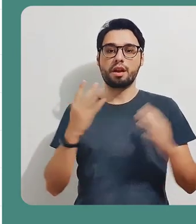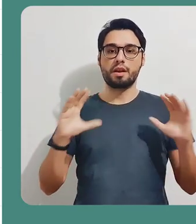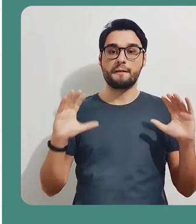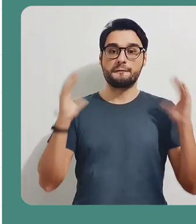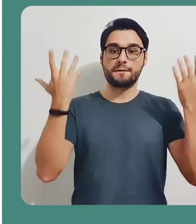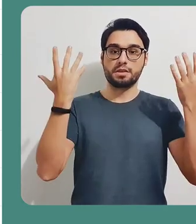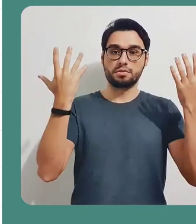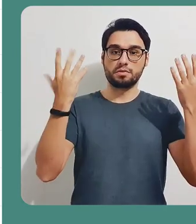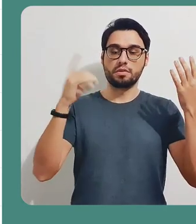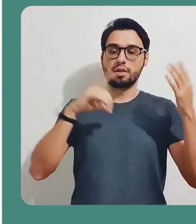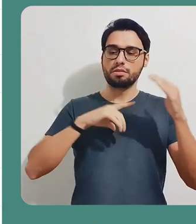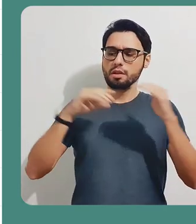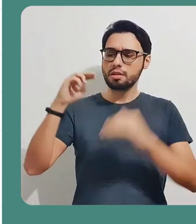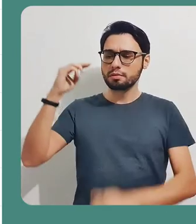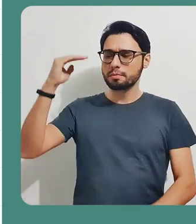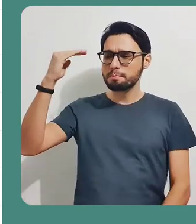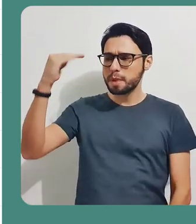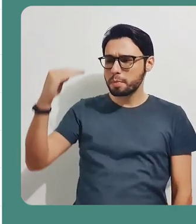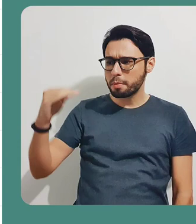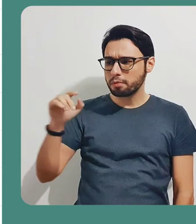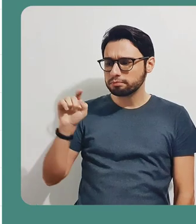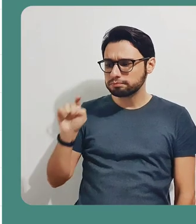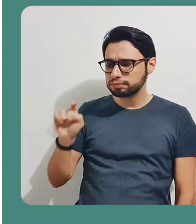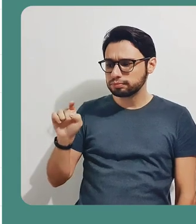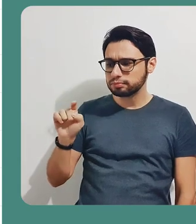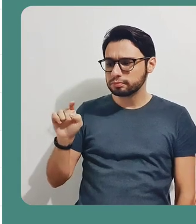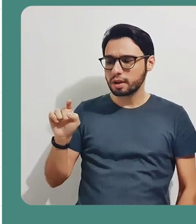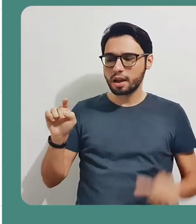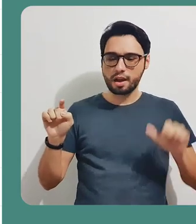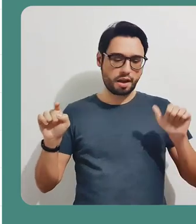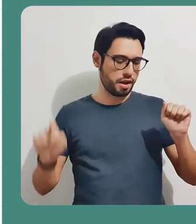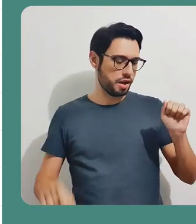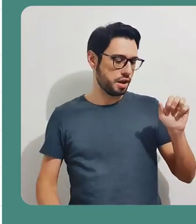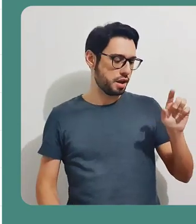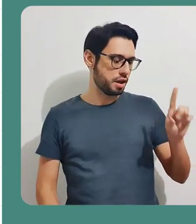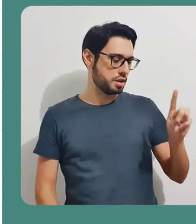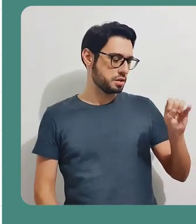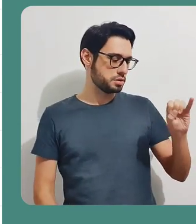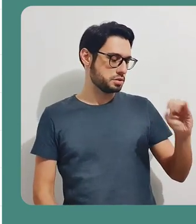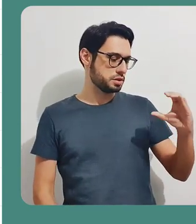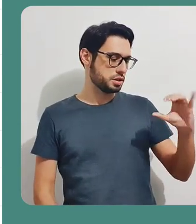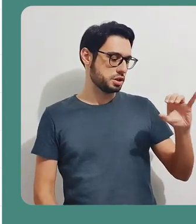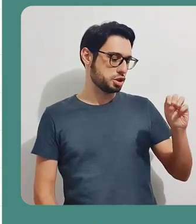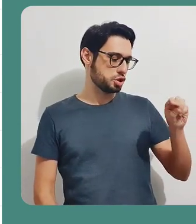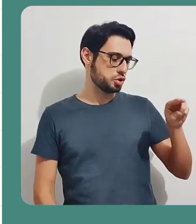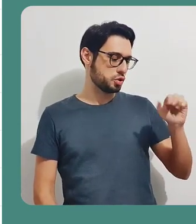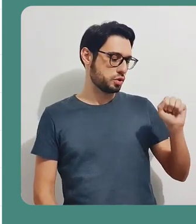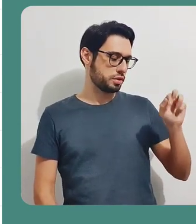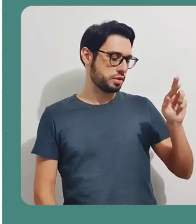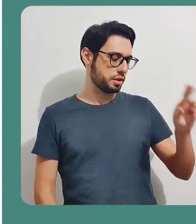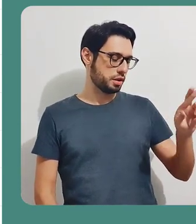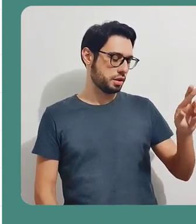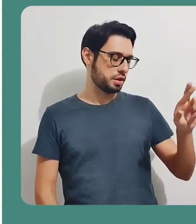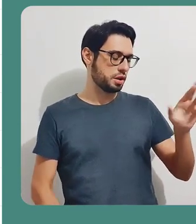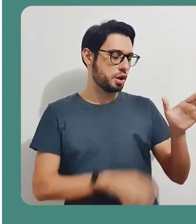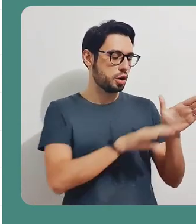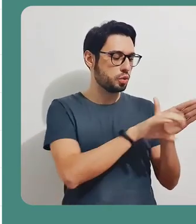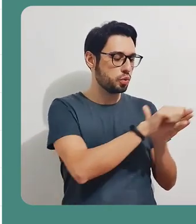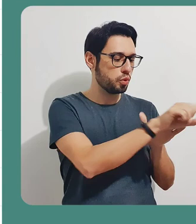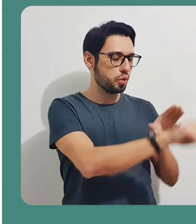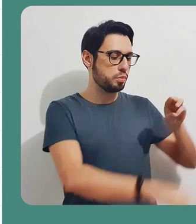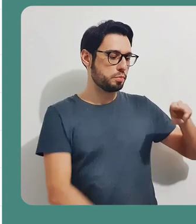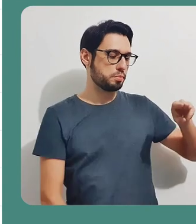aqui uma janela para você criar um evento. E aqui embaixo vai aparecer adicionar o Google Meet, uma